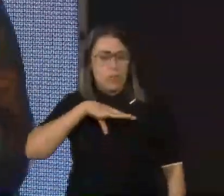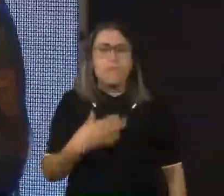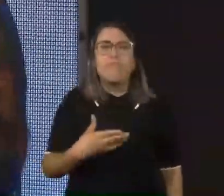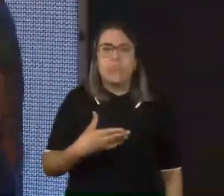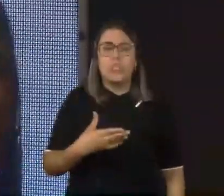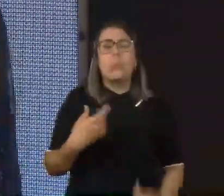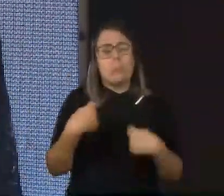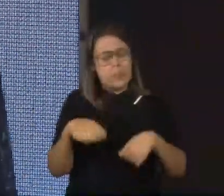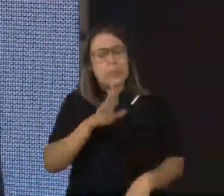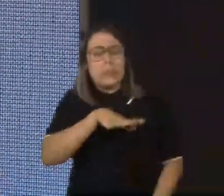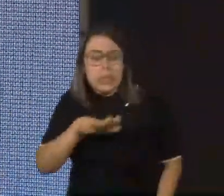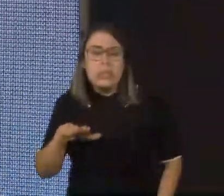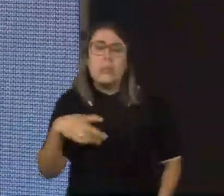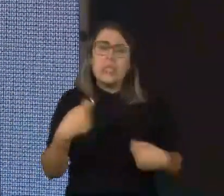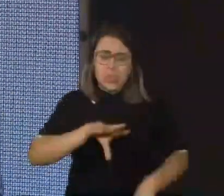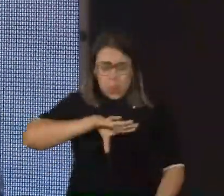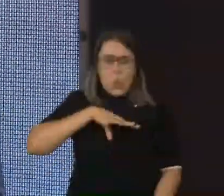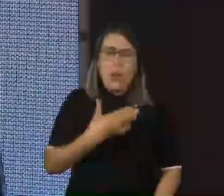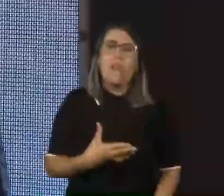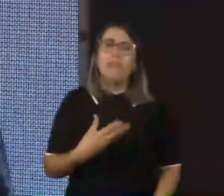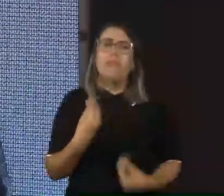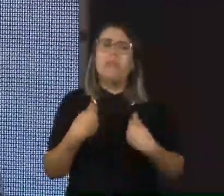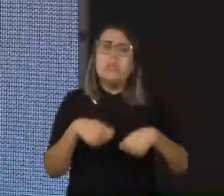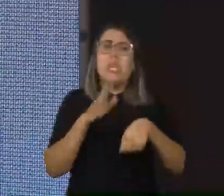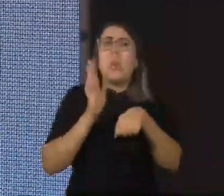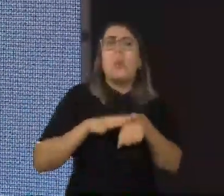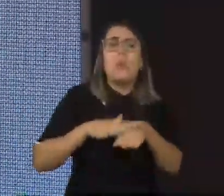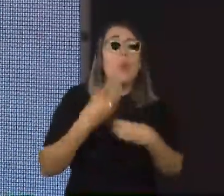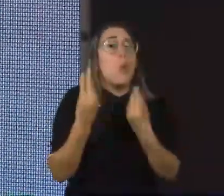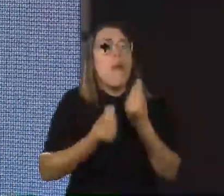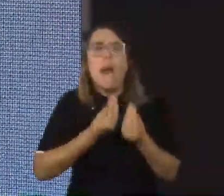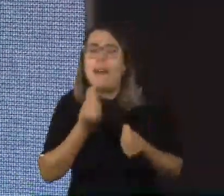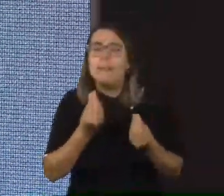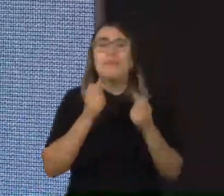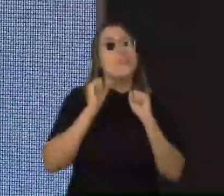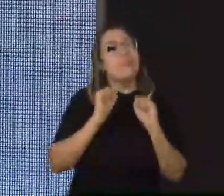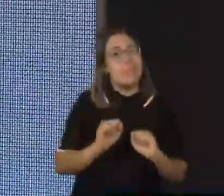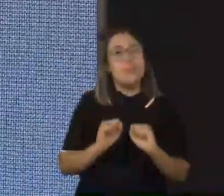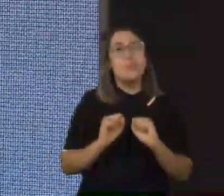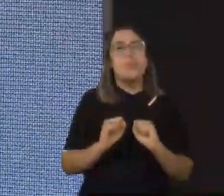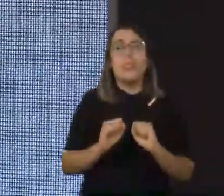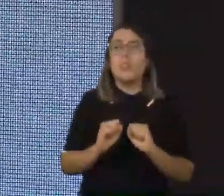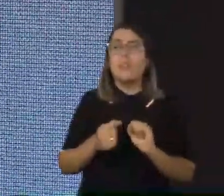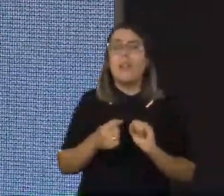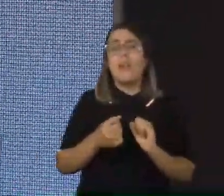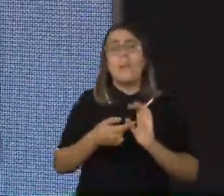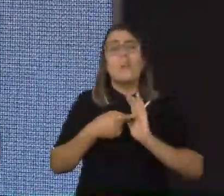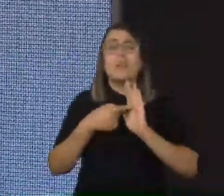autonomia e isso é muito interessante. Como que a gente pode fazer isso? A gente pode fazer isso dando tarefas,